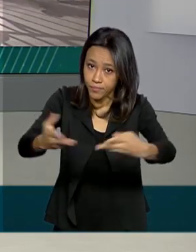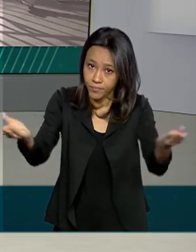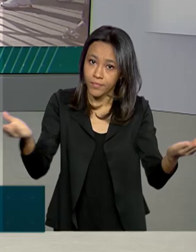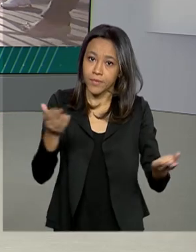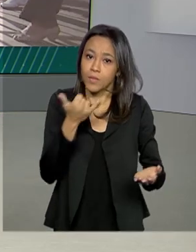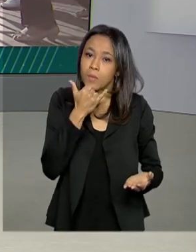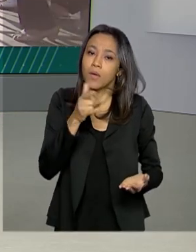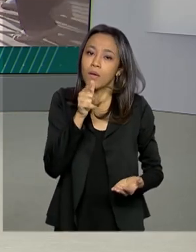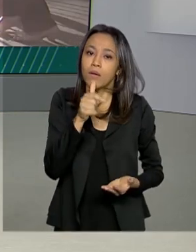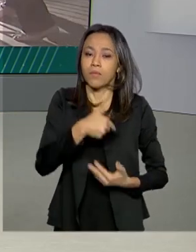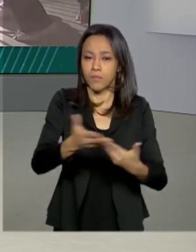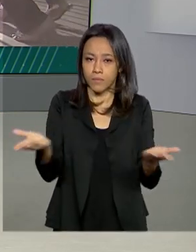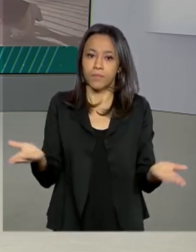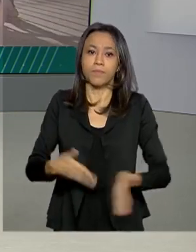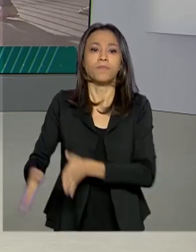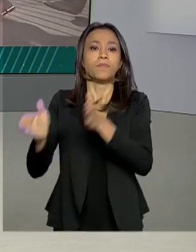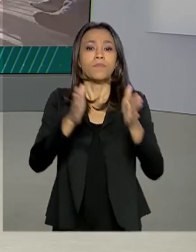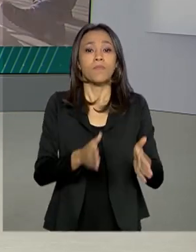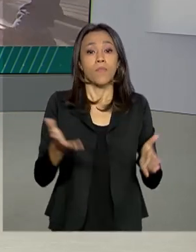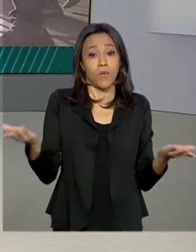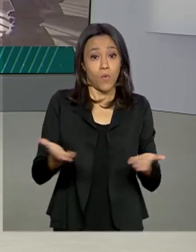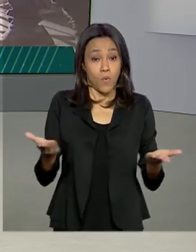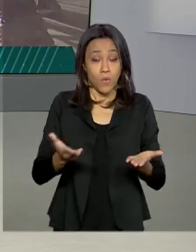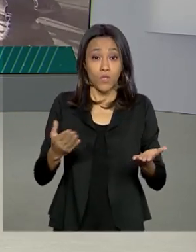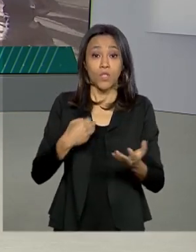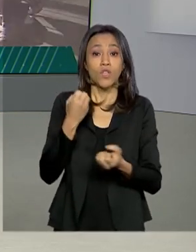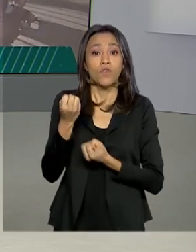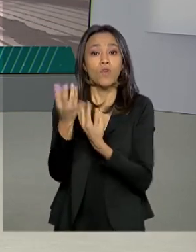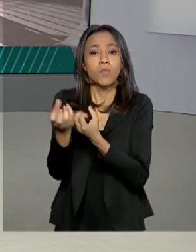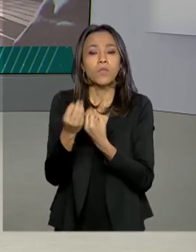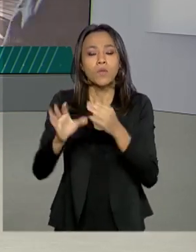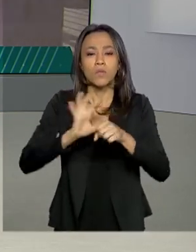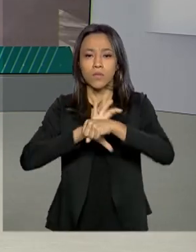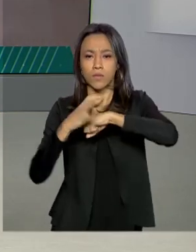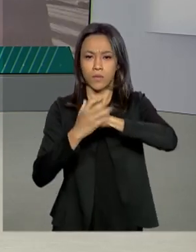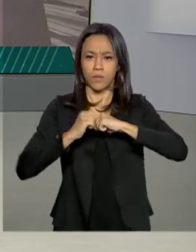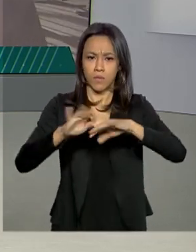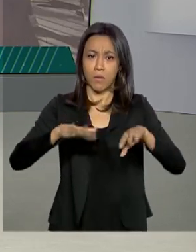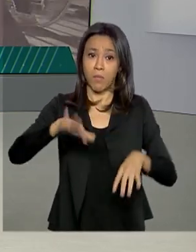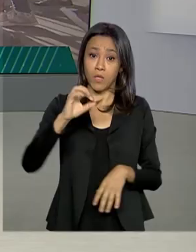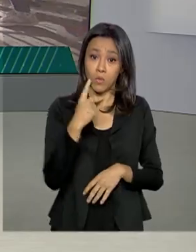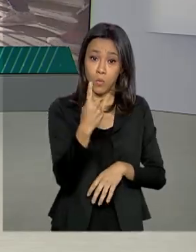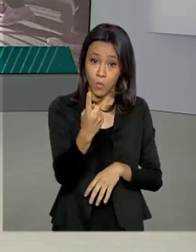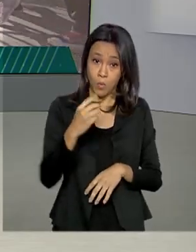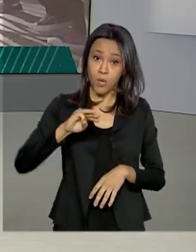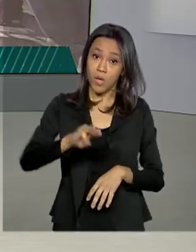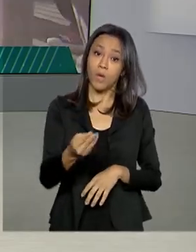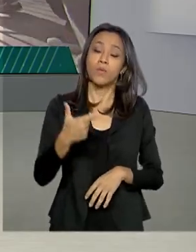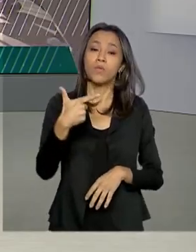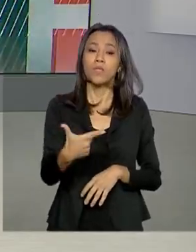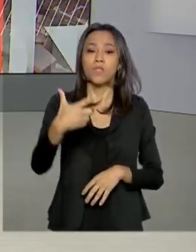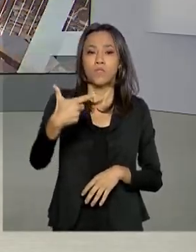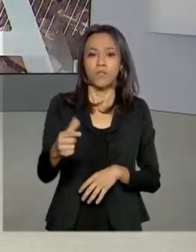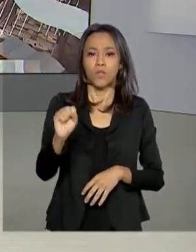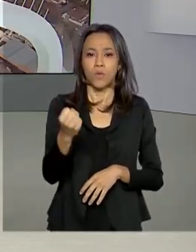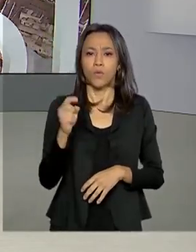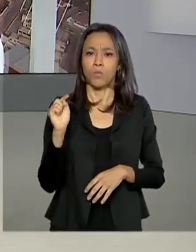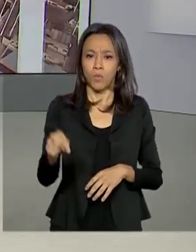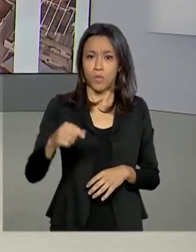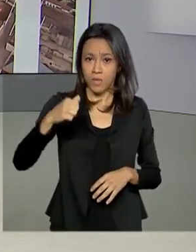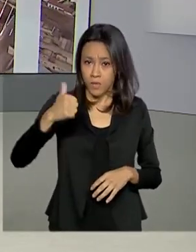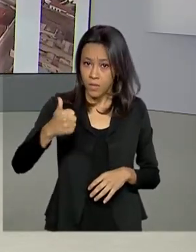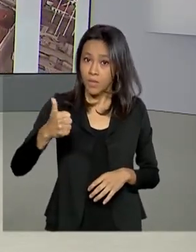atualiza os dados da Covid-19 aqui no Brasil. Mais de 1 milhão 228 mil 114 casos foram